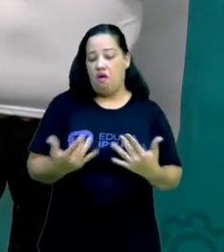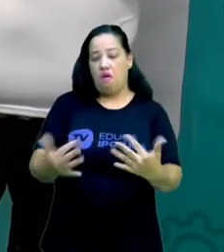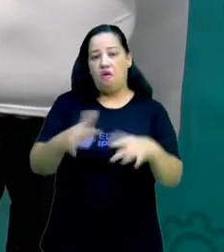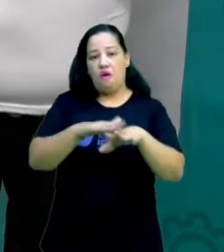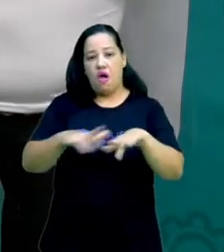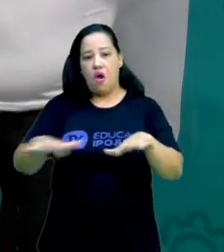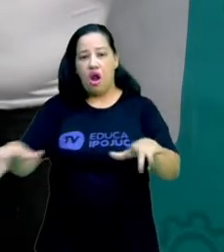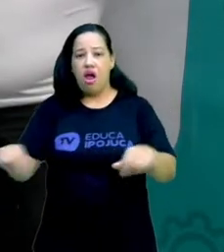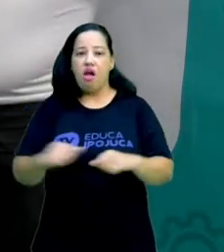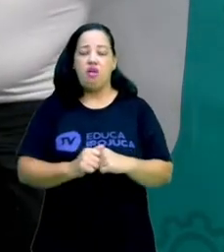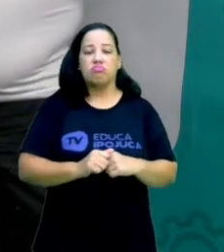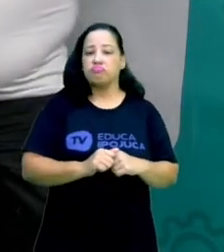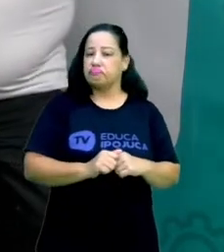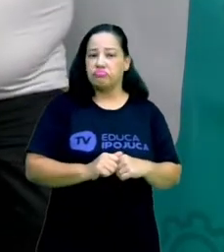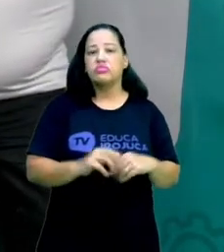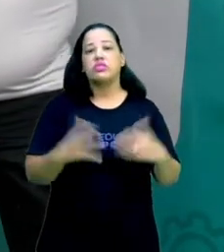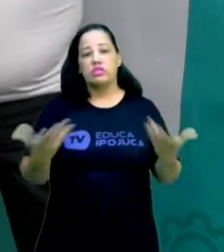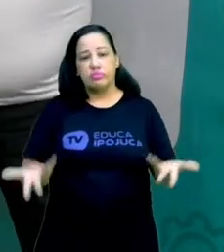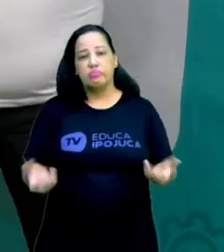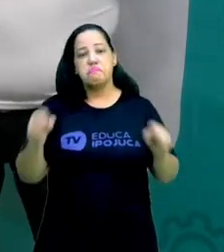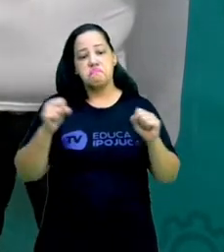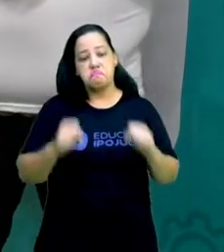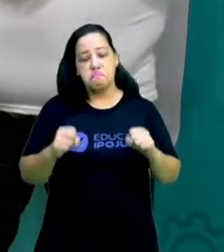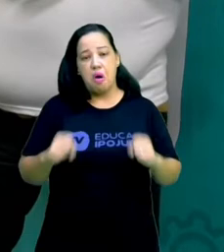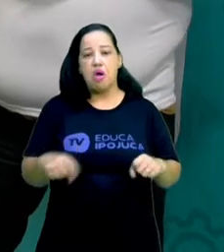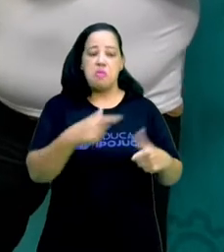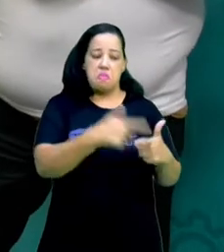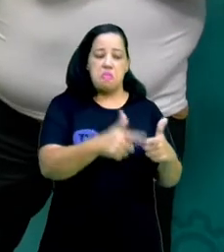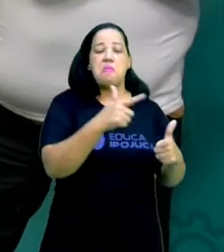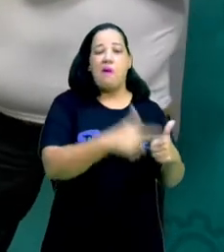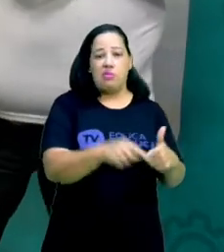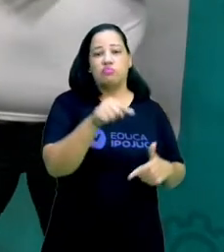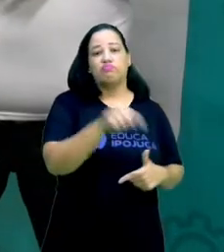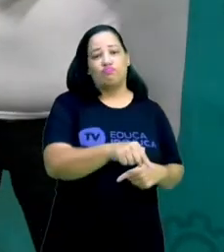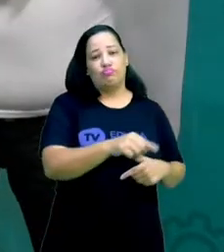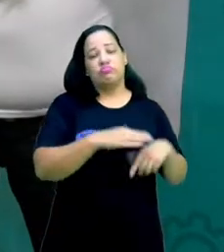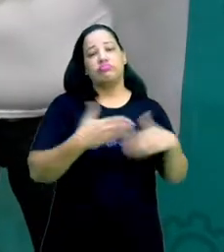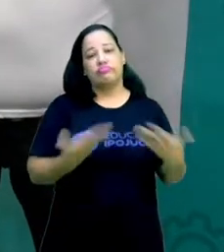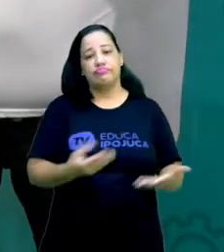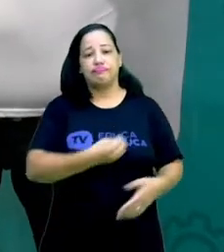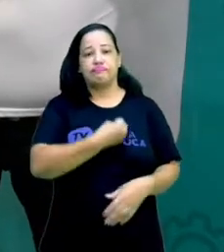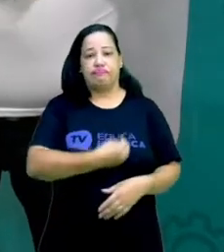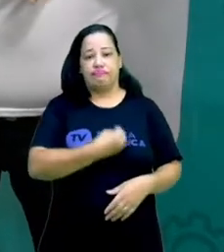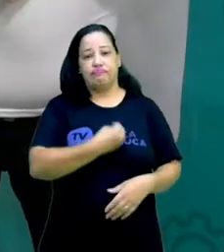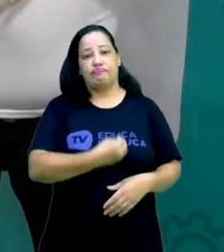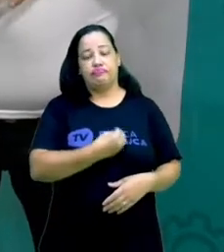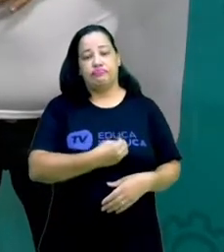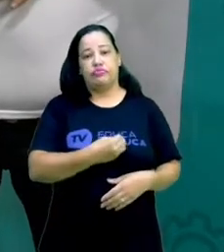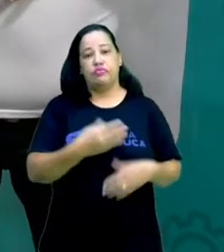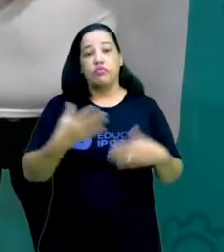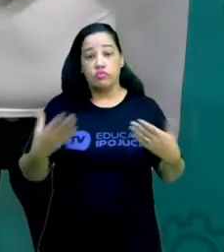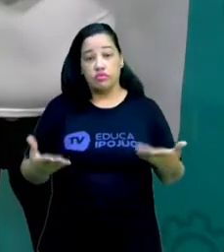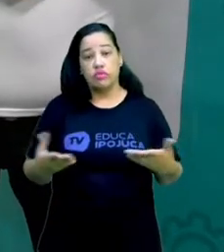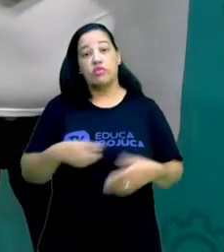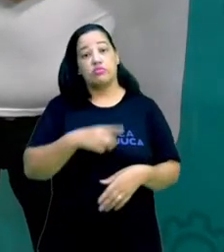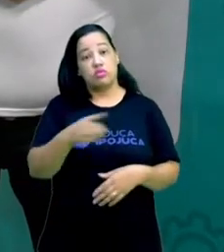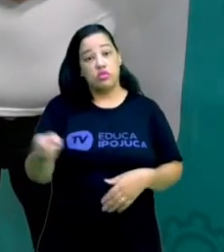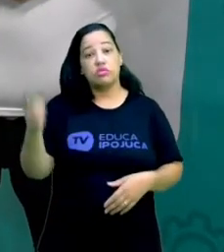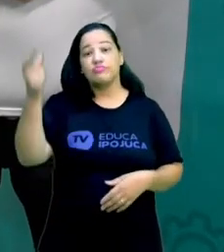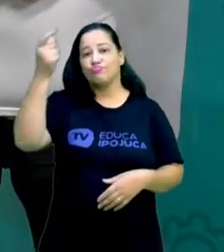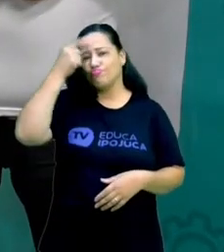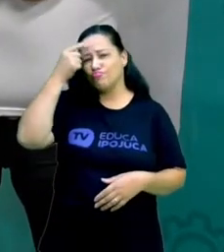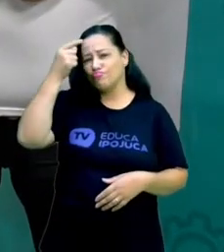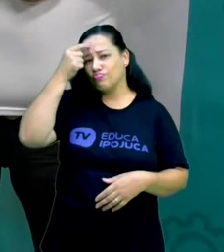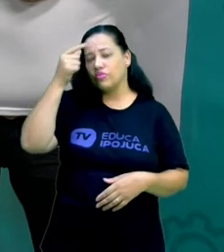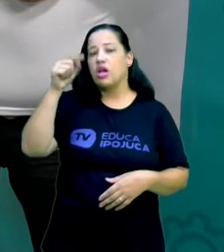E eles podem prejudicar de forma absurda a vida marinha. Então, é muito importante a gente ter a consciência